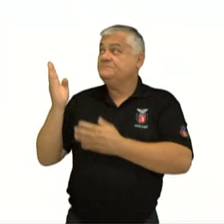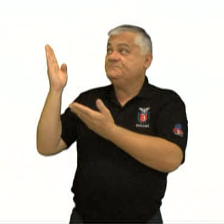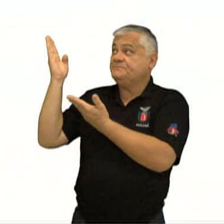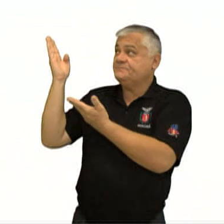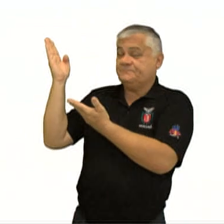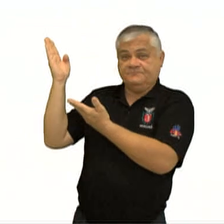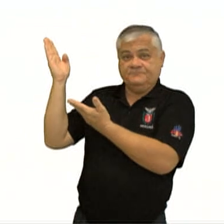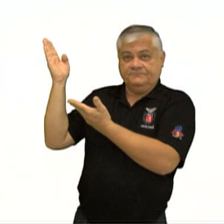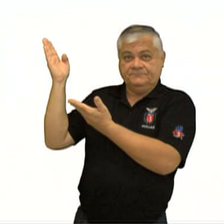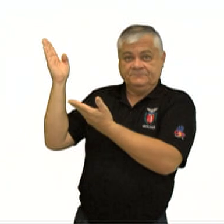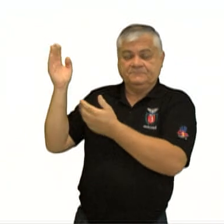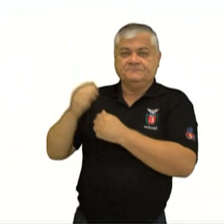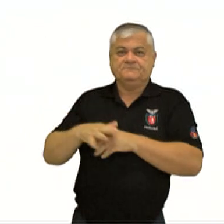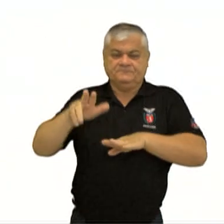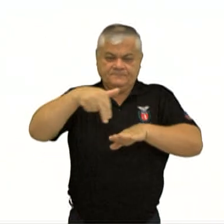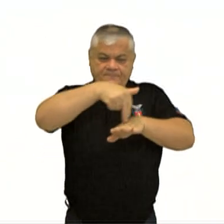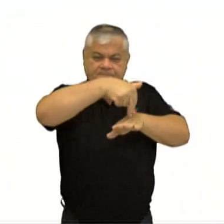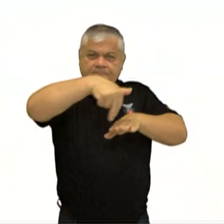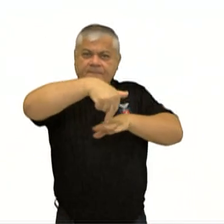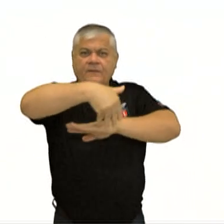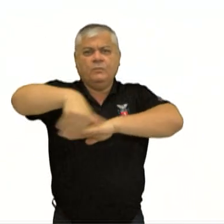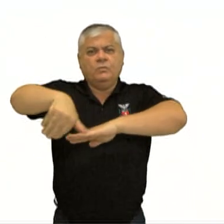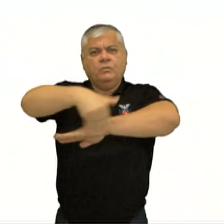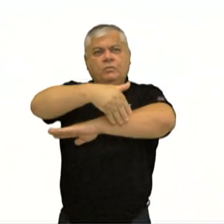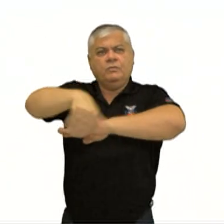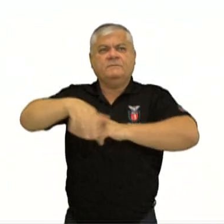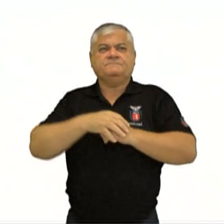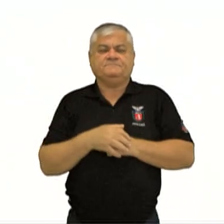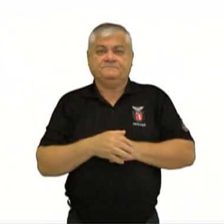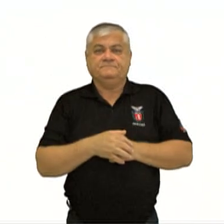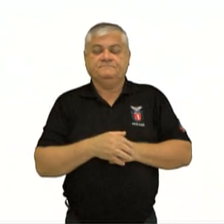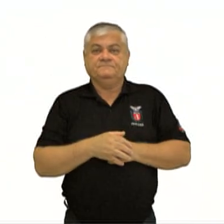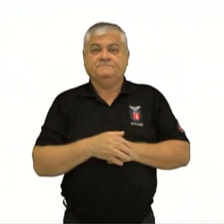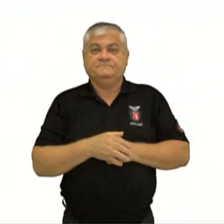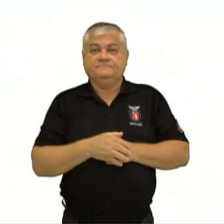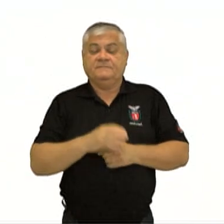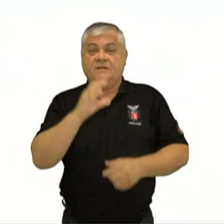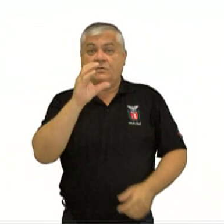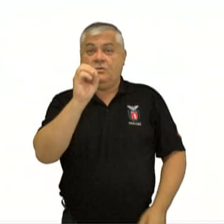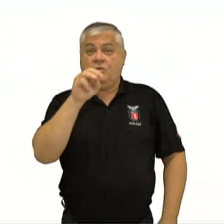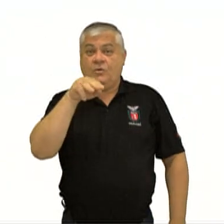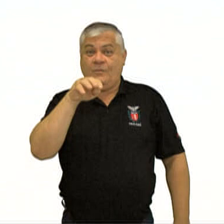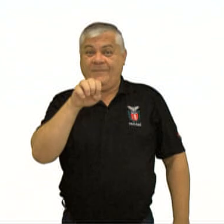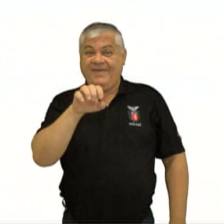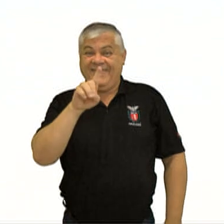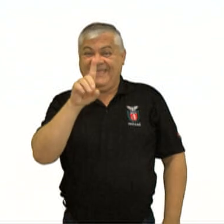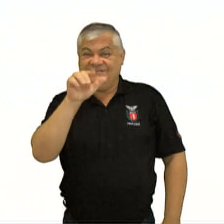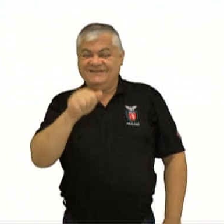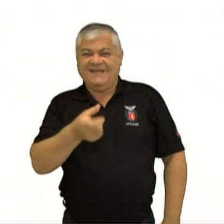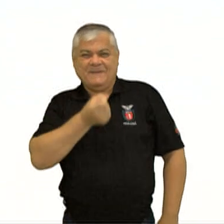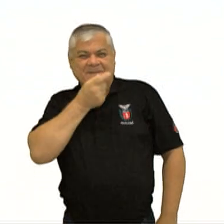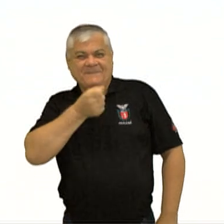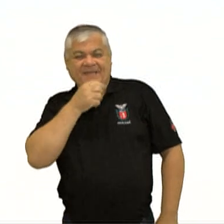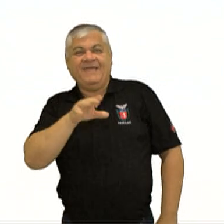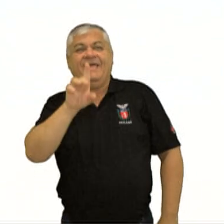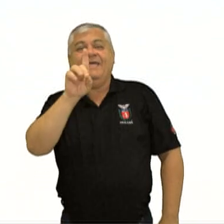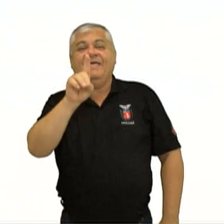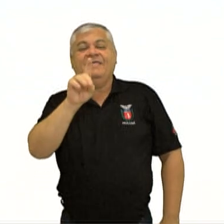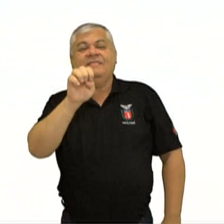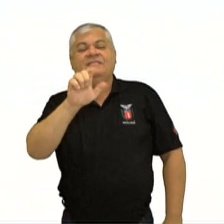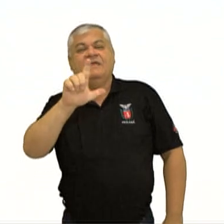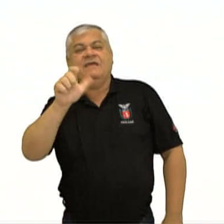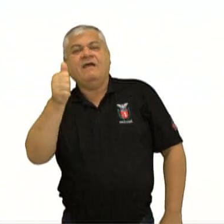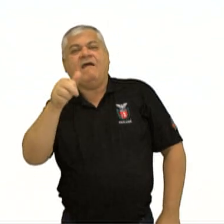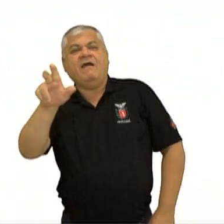no caso, a concepção da comédia del arte, tá? Também na comédia del arte, a gente tem as pastorais, contos, peças populares,